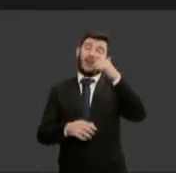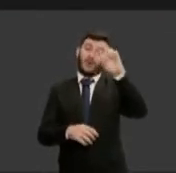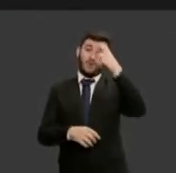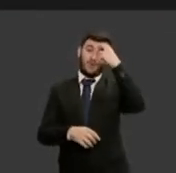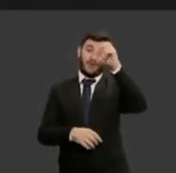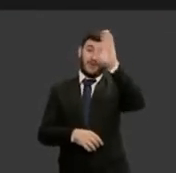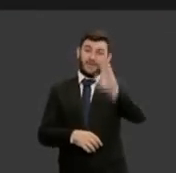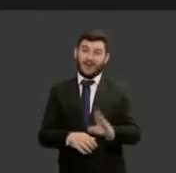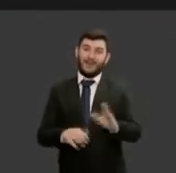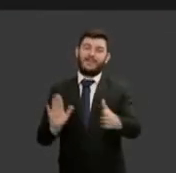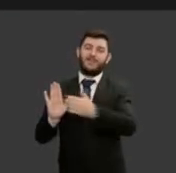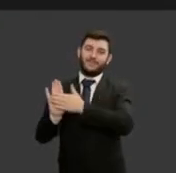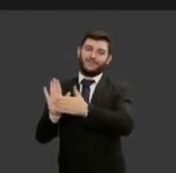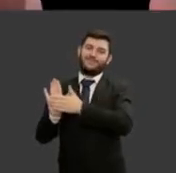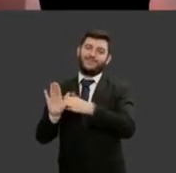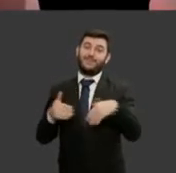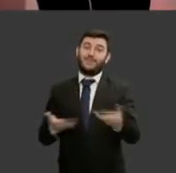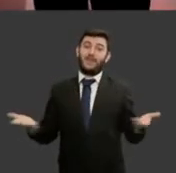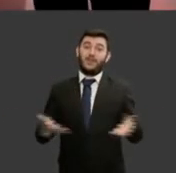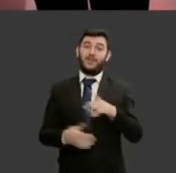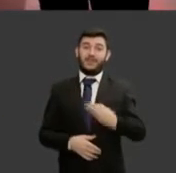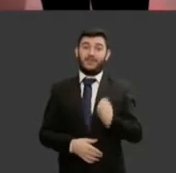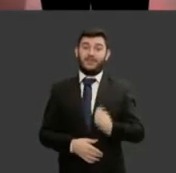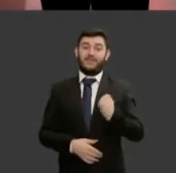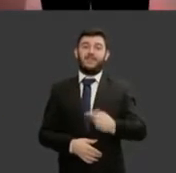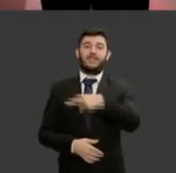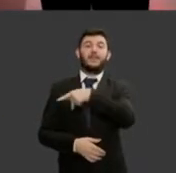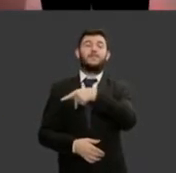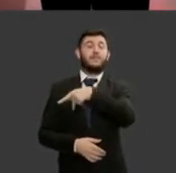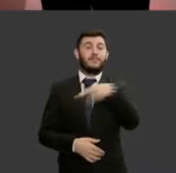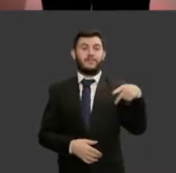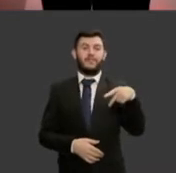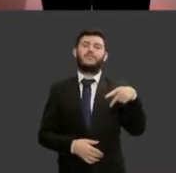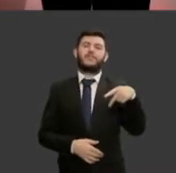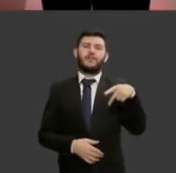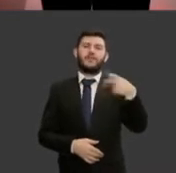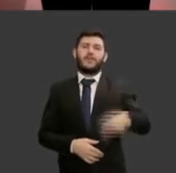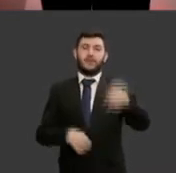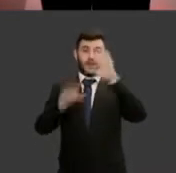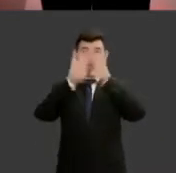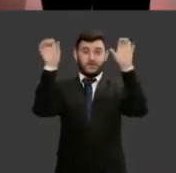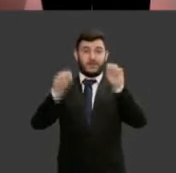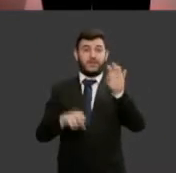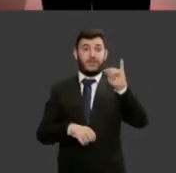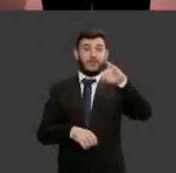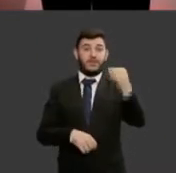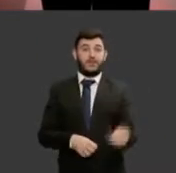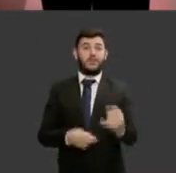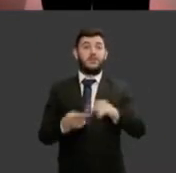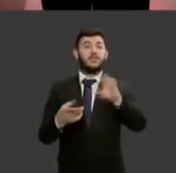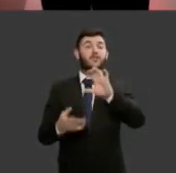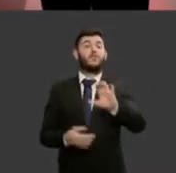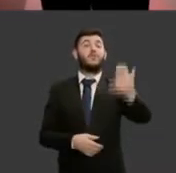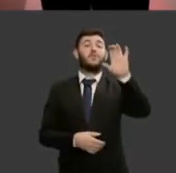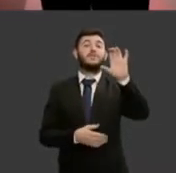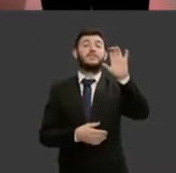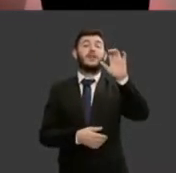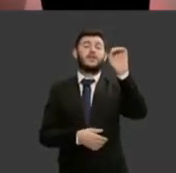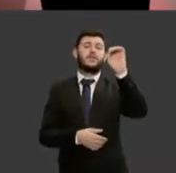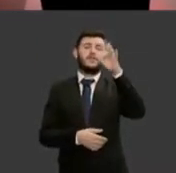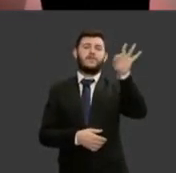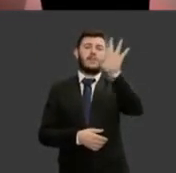presentes nesse painel de abertura o presidente do Superior Tribunal de Justiça e do Conselho da Justiça Federal,